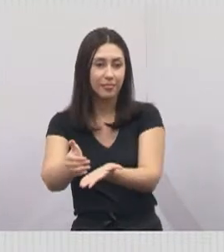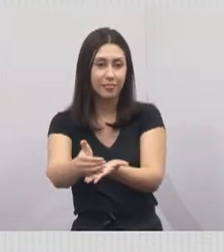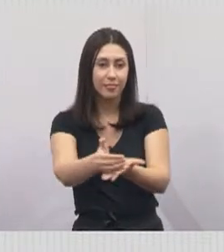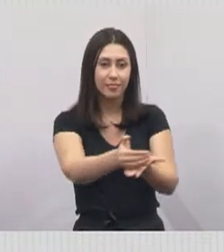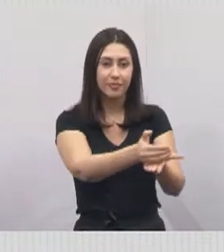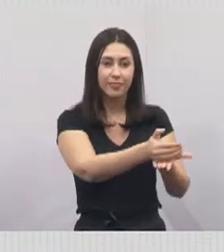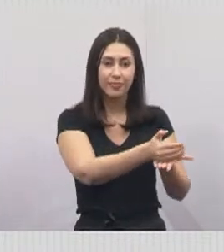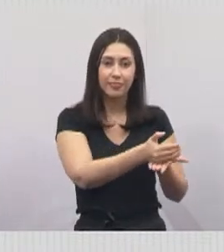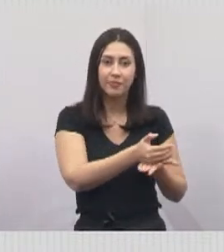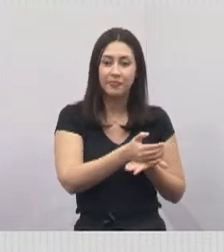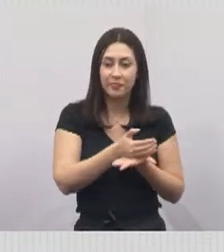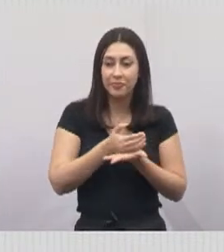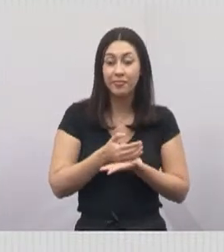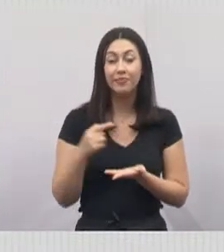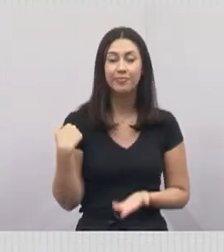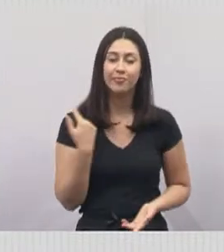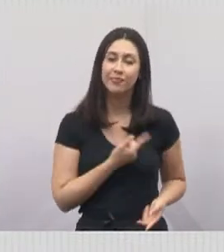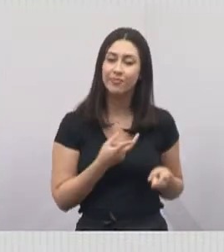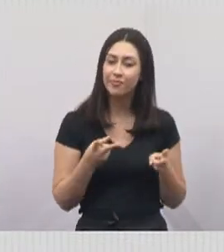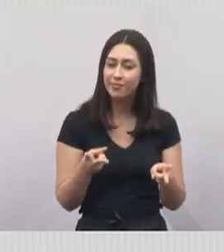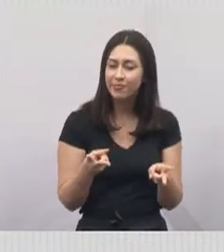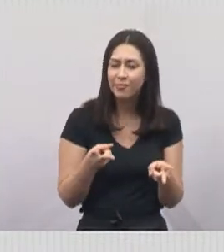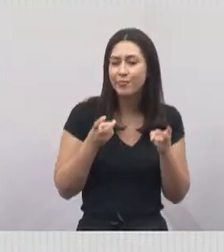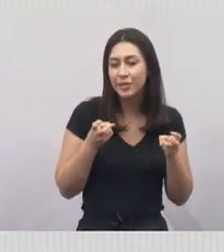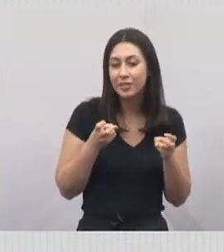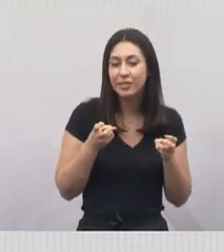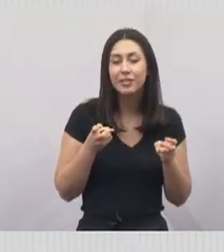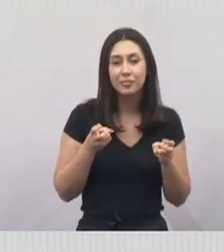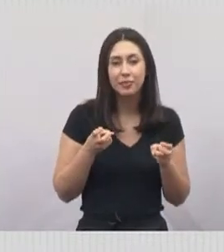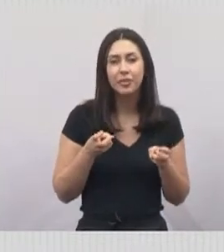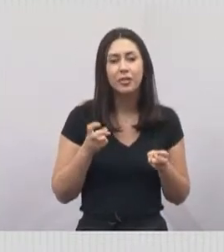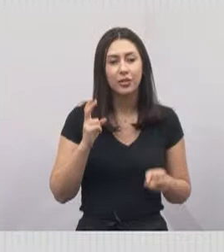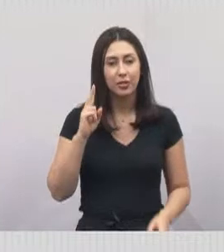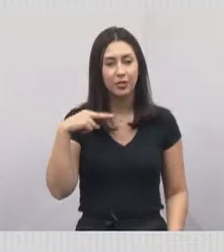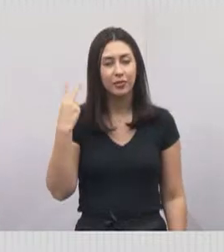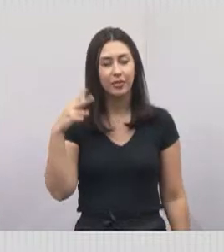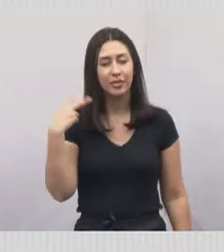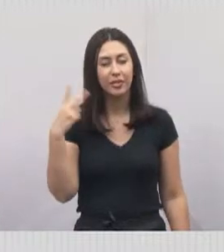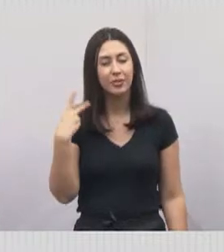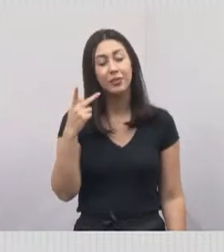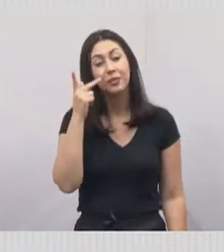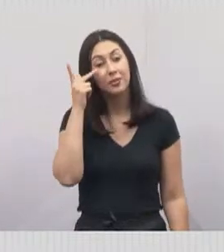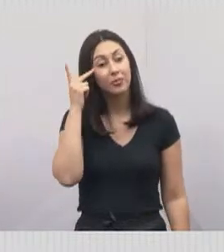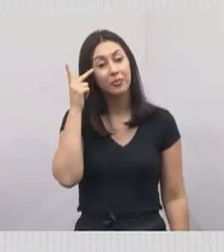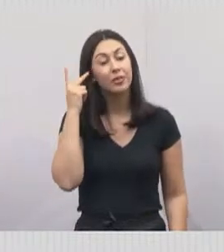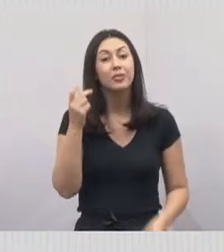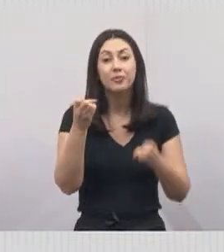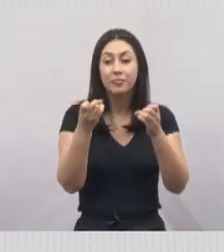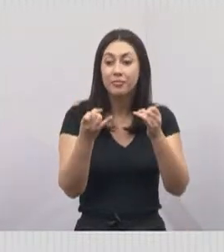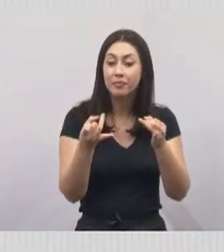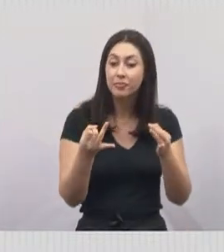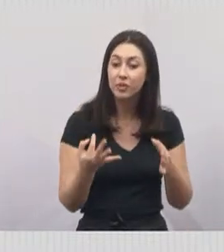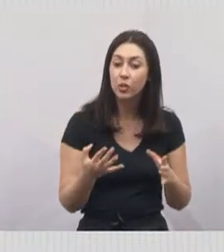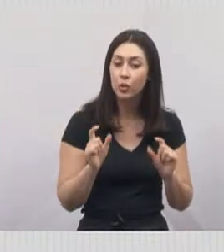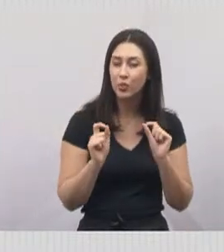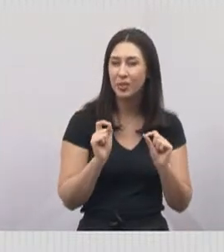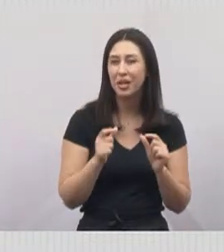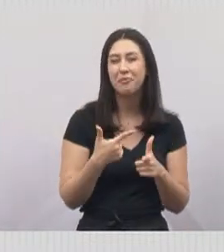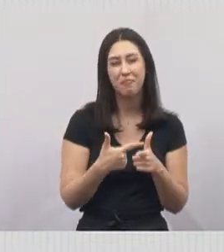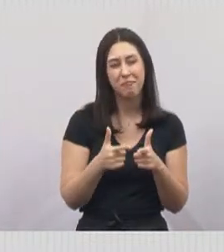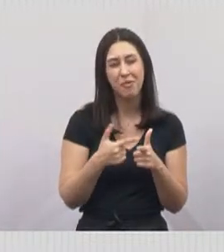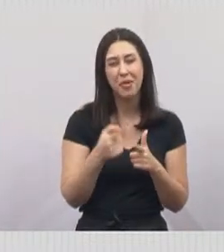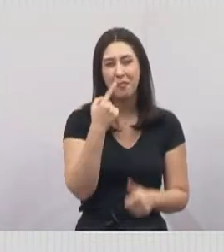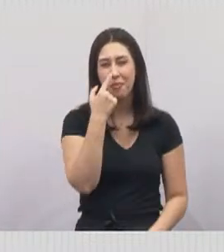cidade. A gente percebe, aqui já foi falado pelo vereador Paulinho dos Esportes, a questão do lixo